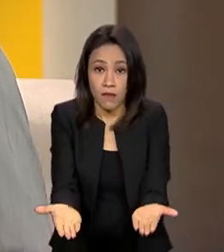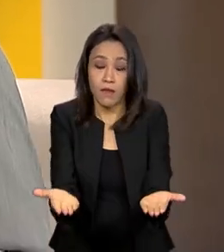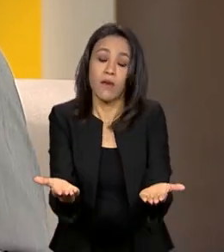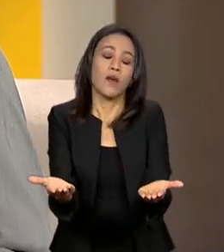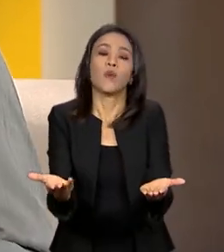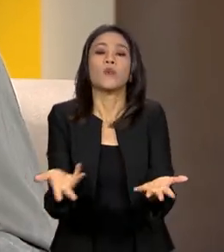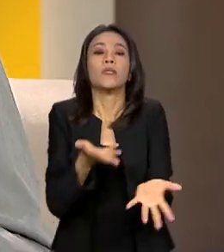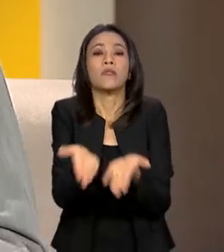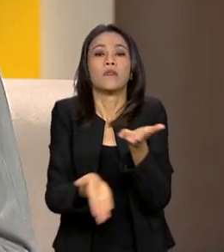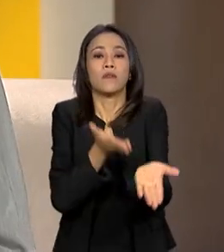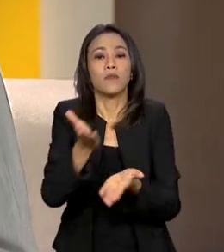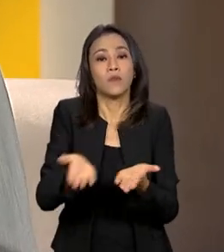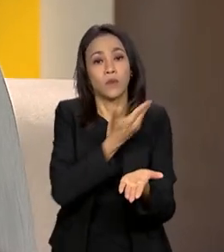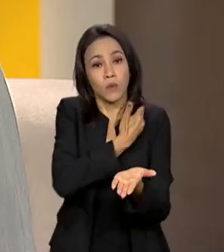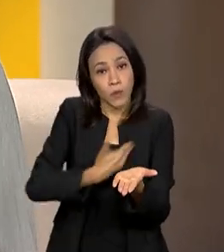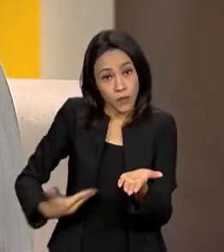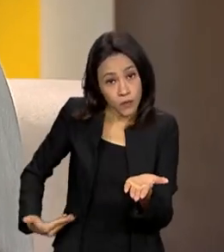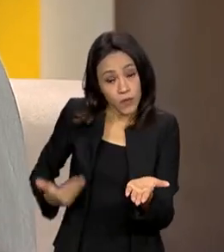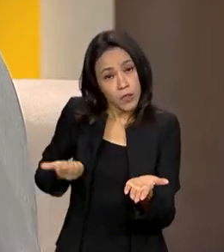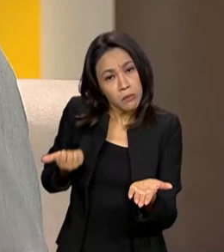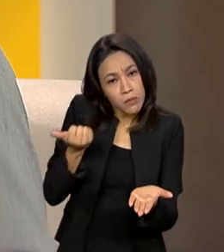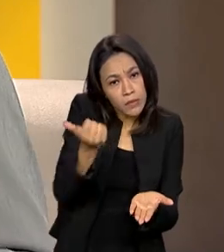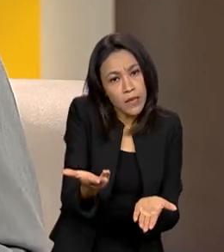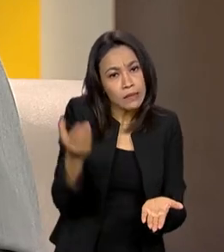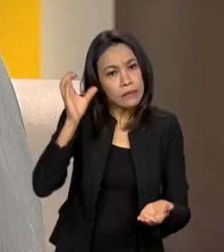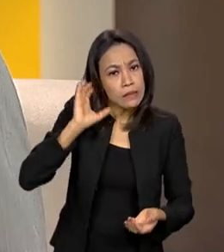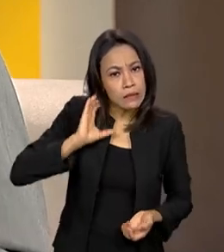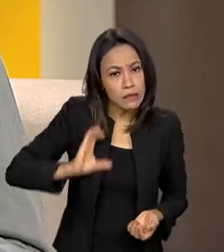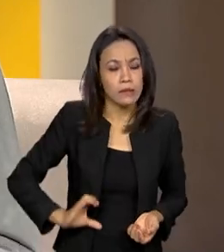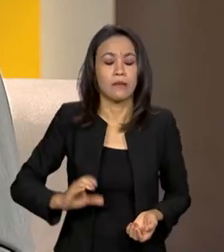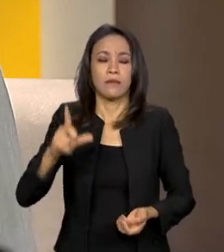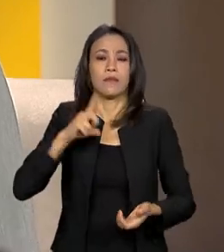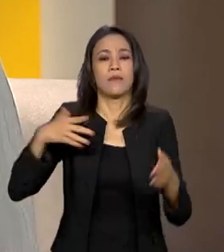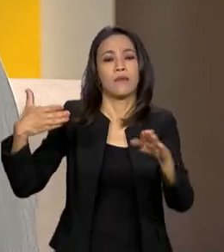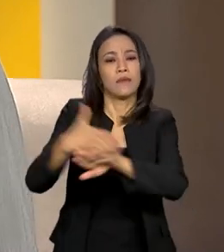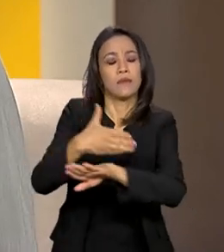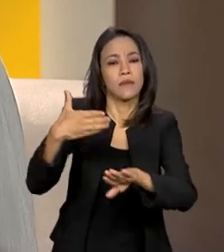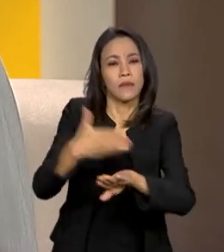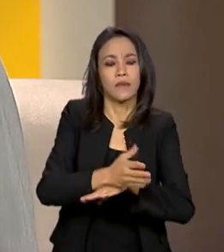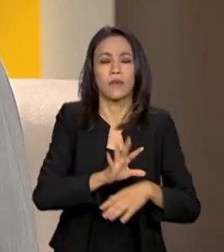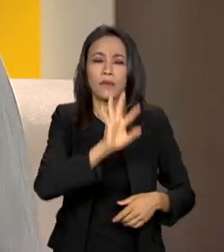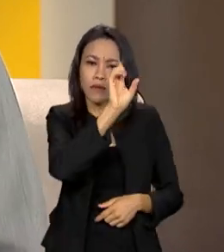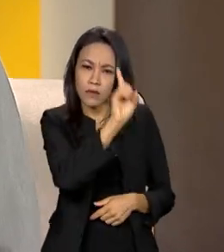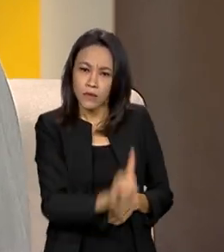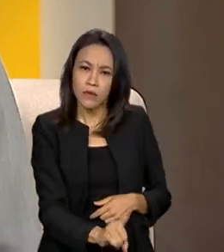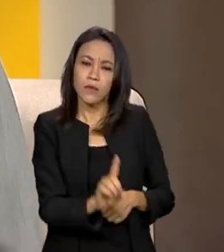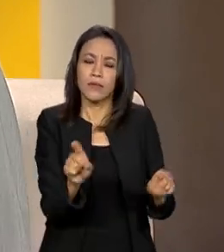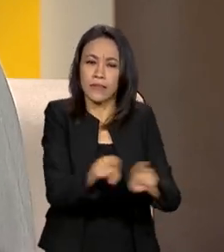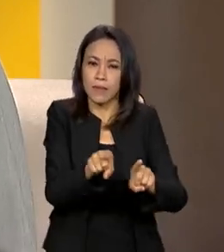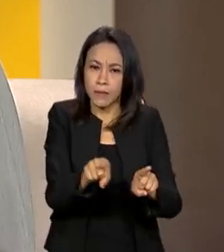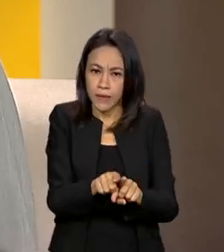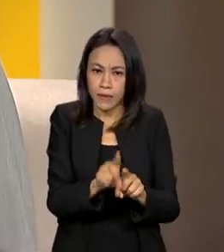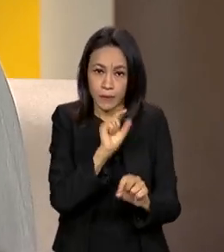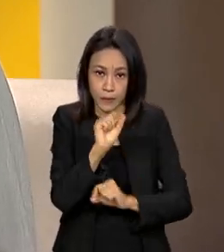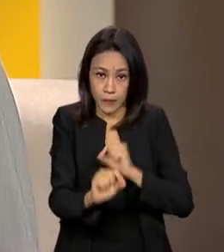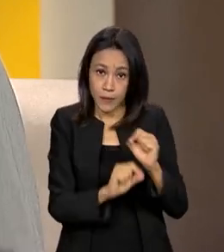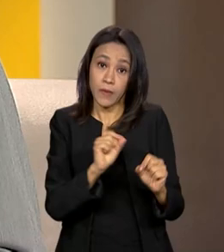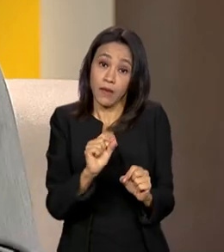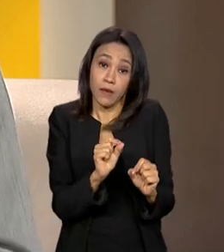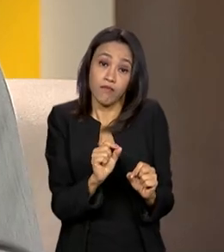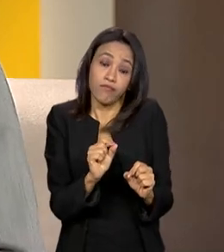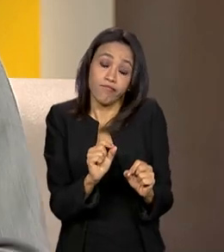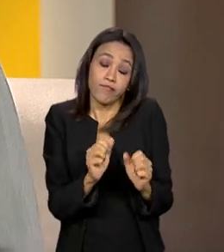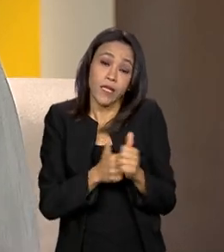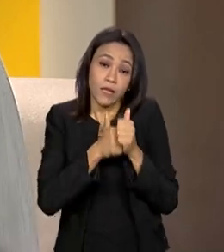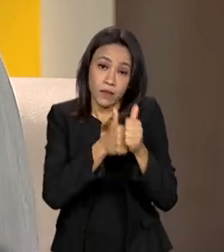que trazem a efetividade da cidadania para facilitar o acesso a direitos e também permitir o cumprimento dos seus deveres